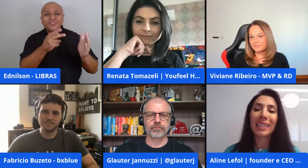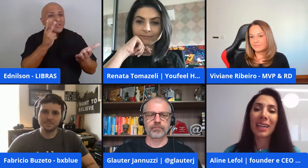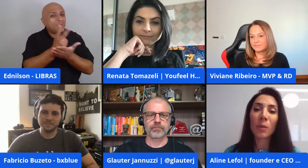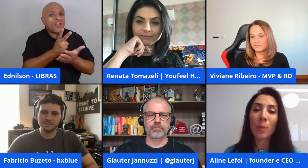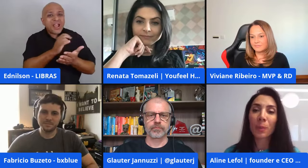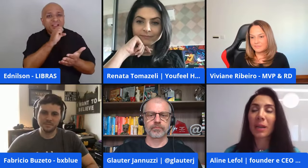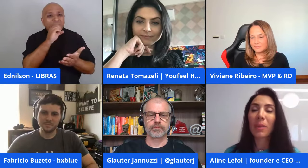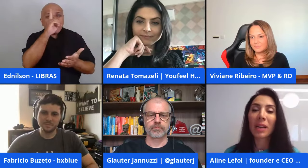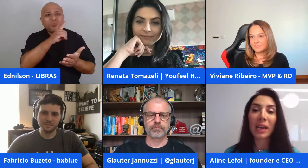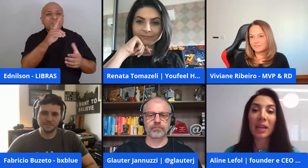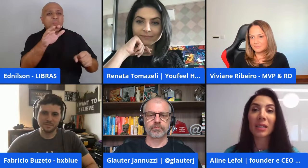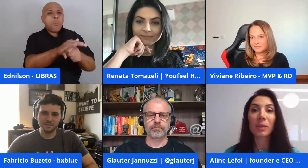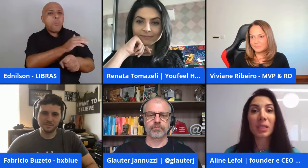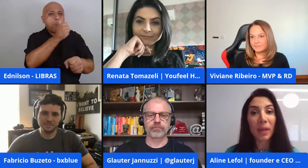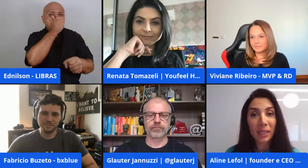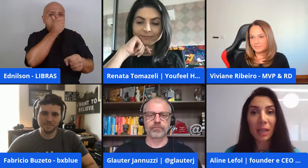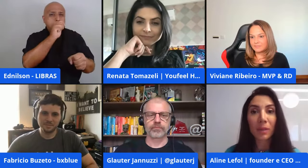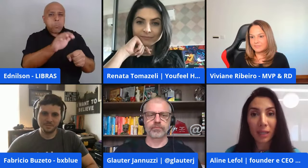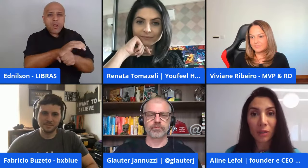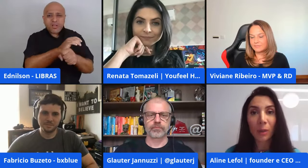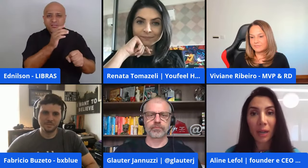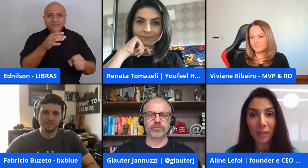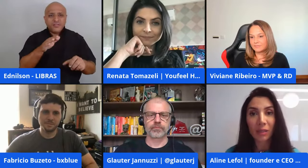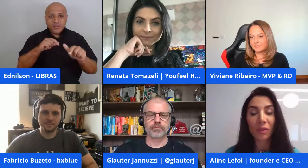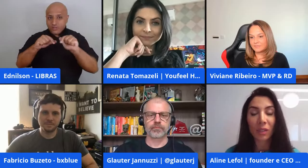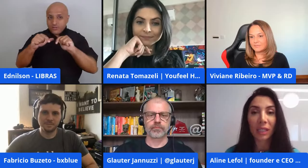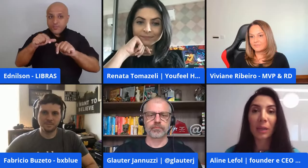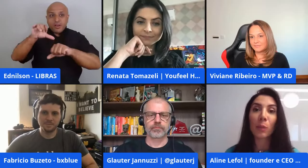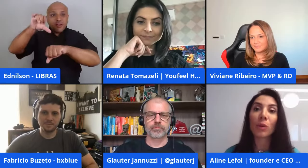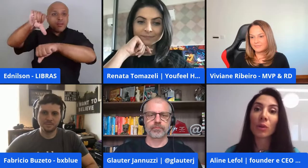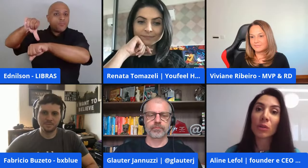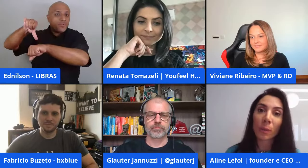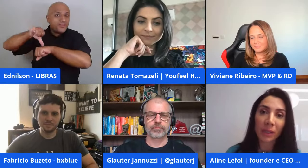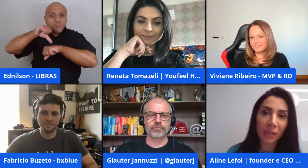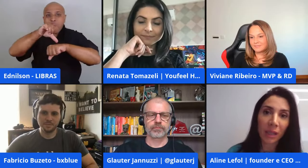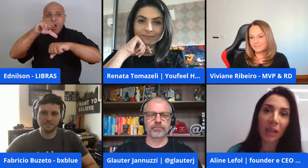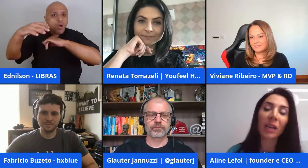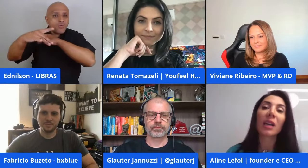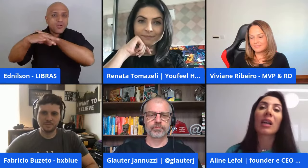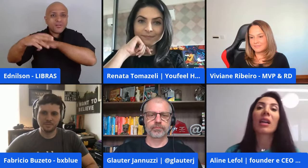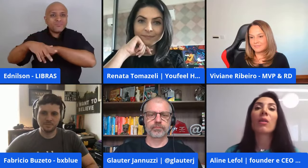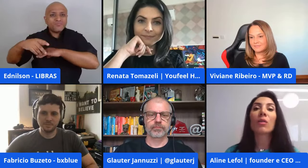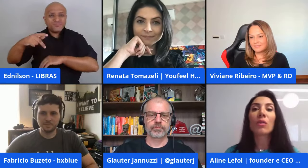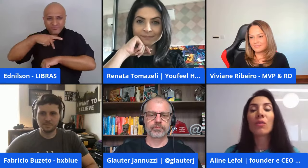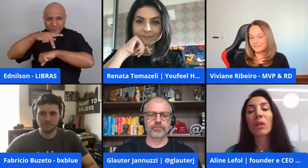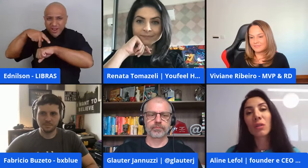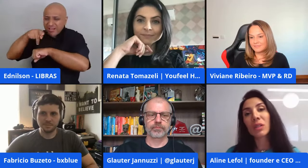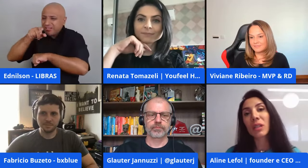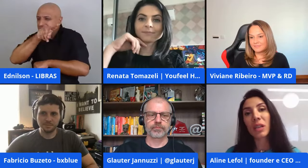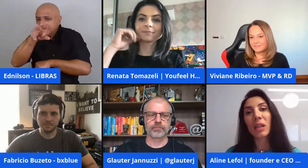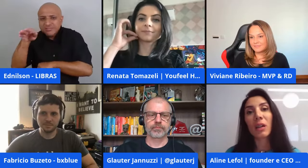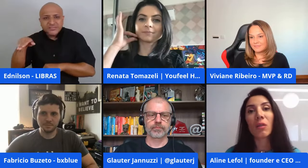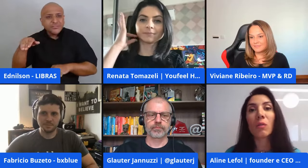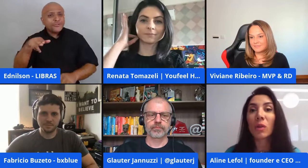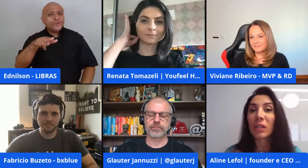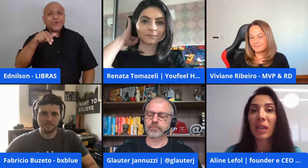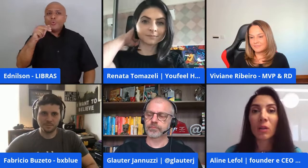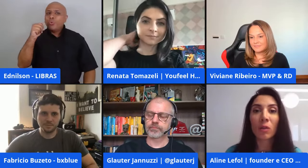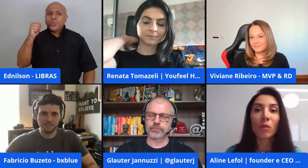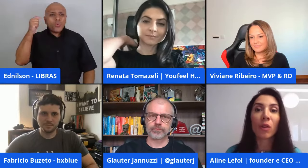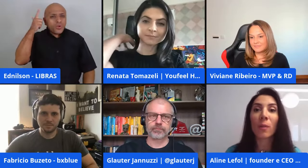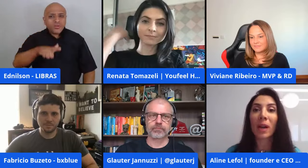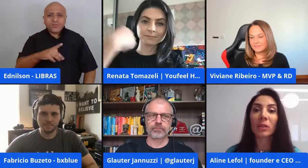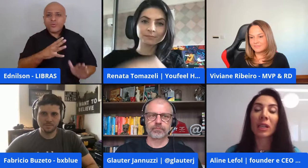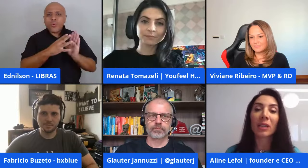E eu trabalhei nas principais capitais do país, Vivi. E por onde eu passei, eu nunca conseguia um